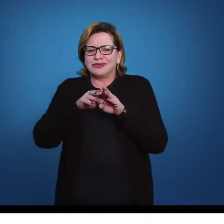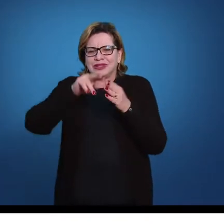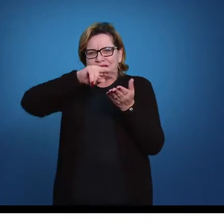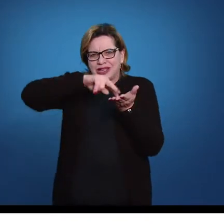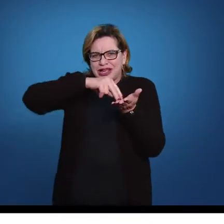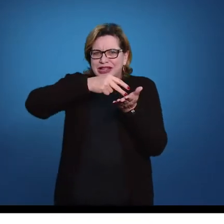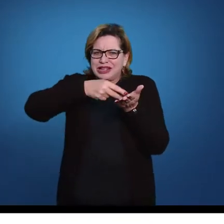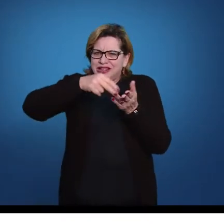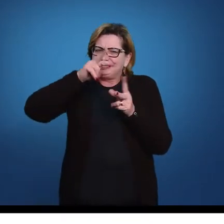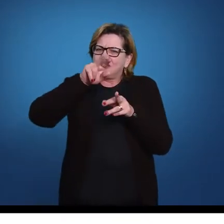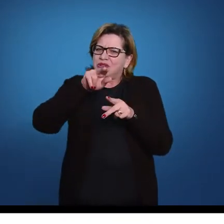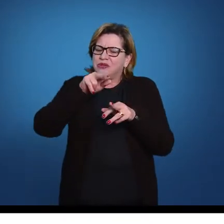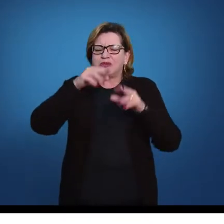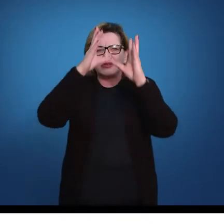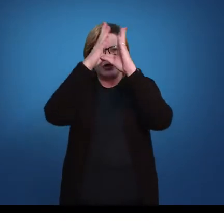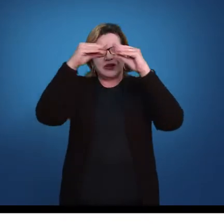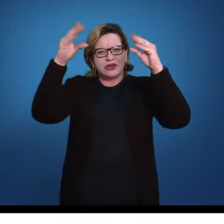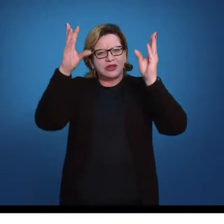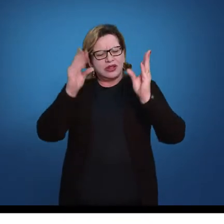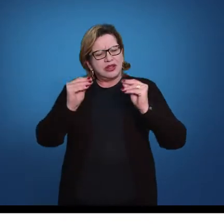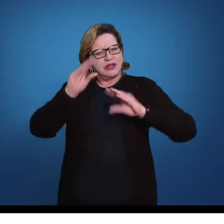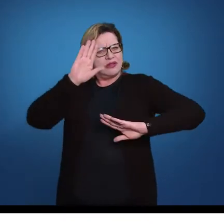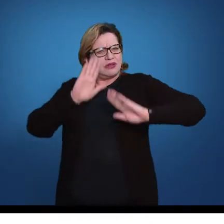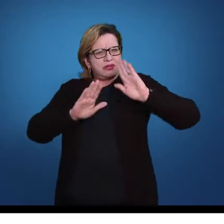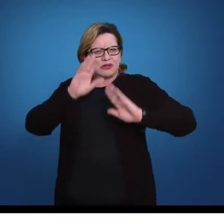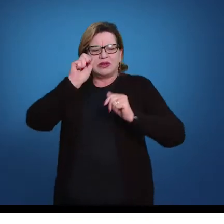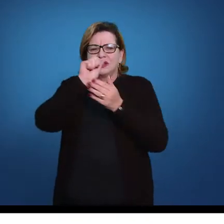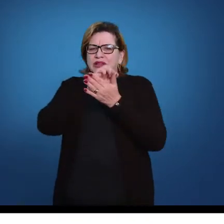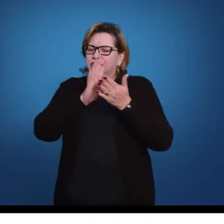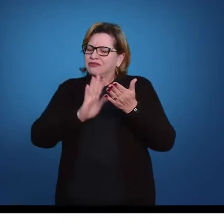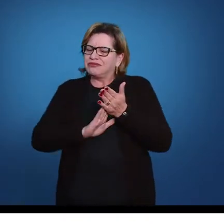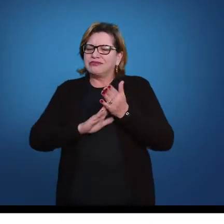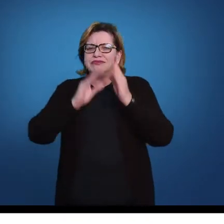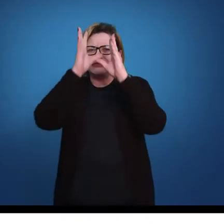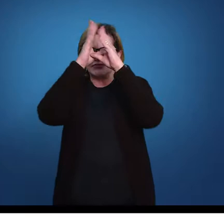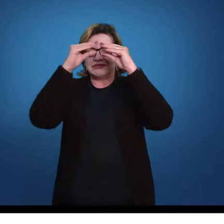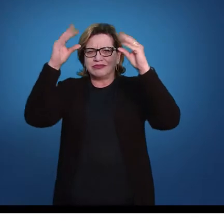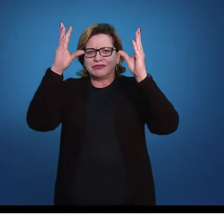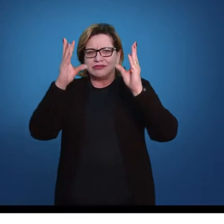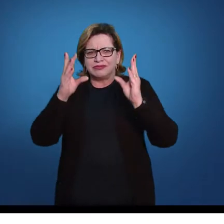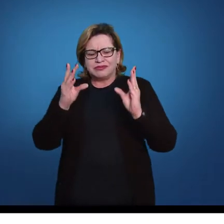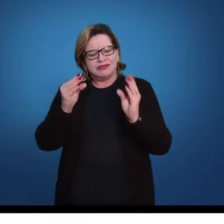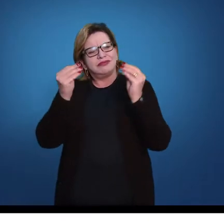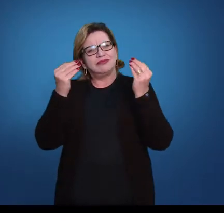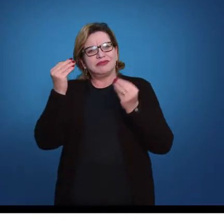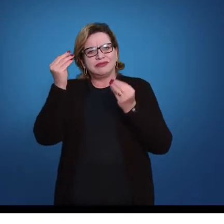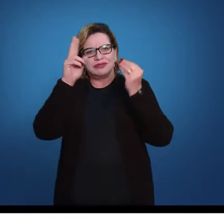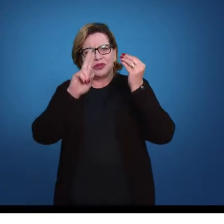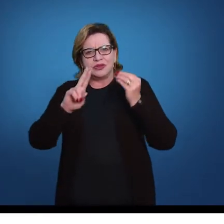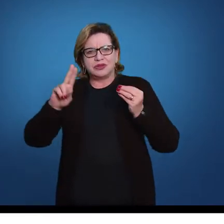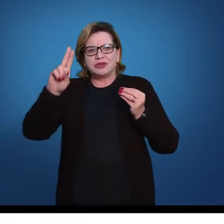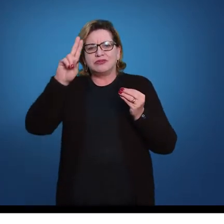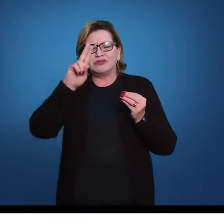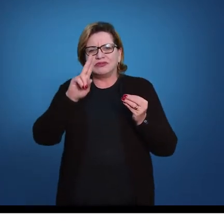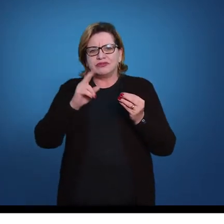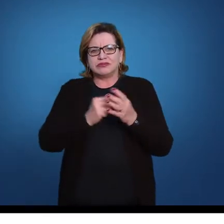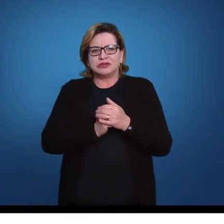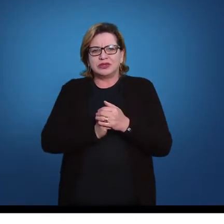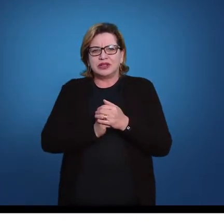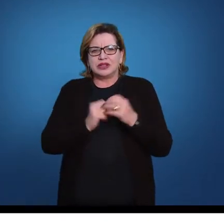círculos, algumas atividades circenses também entram como elementos desses espetáculos.